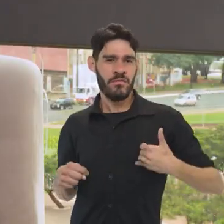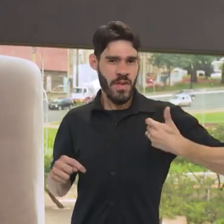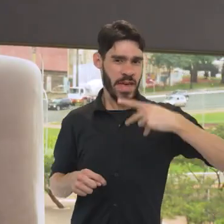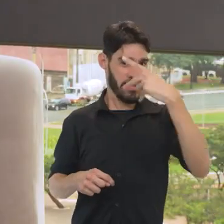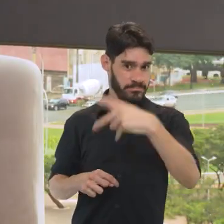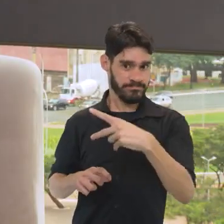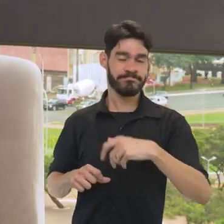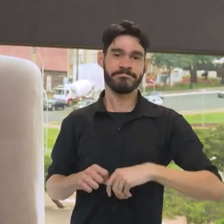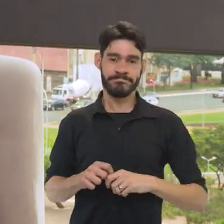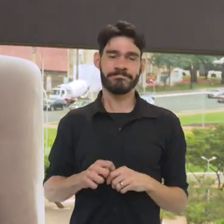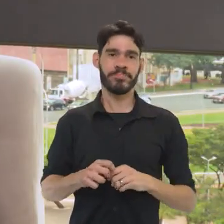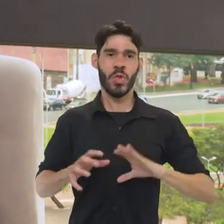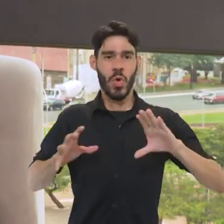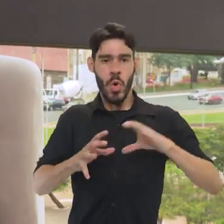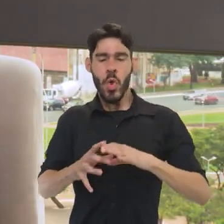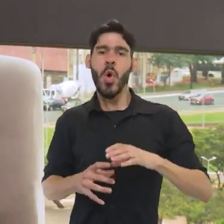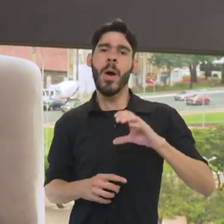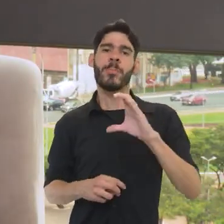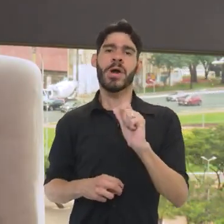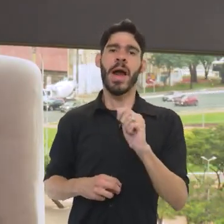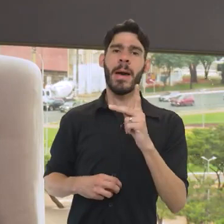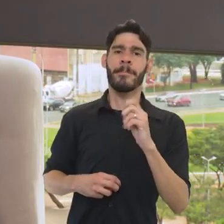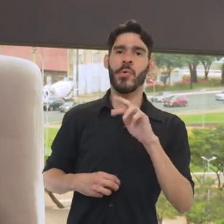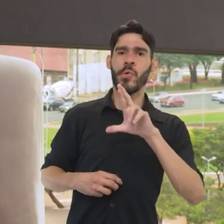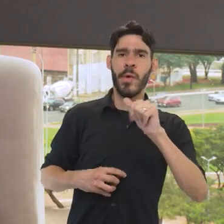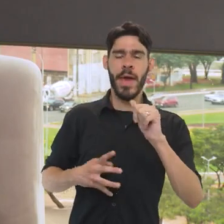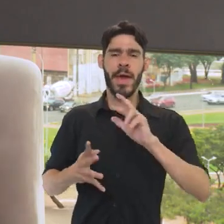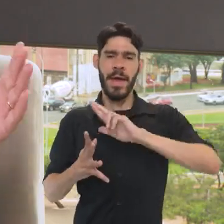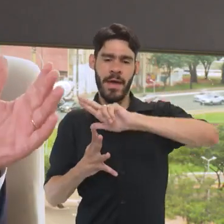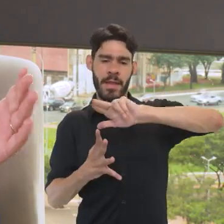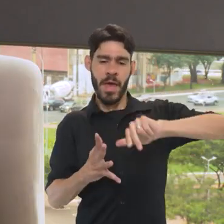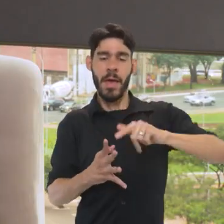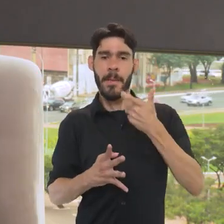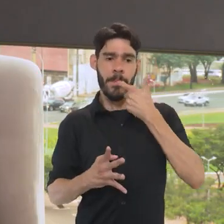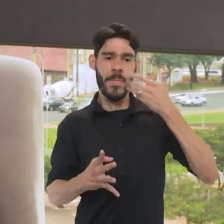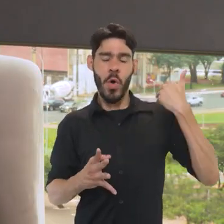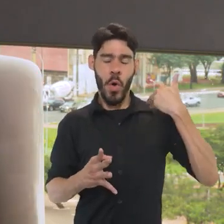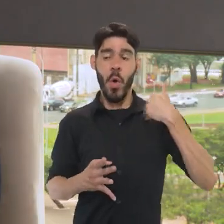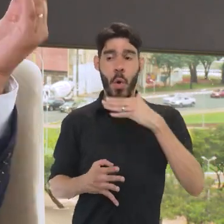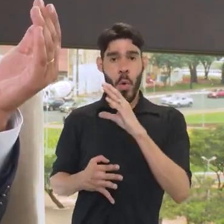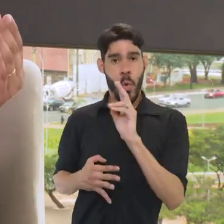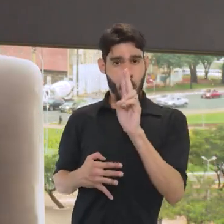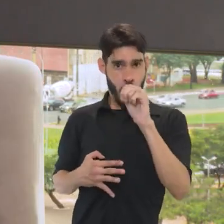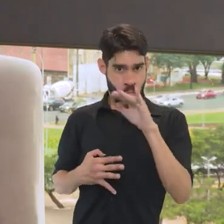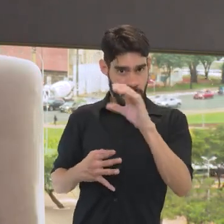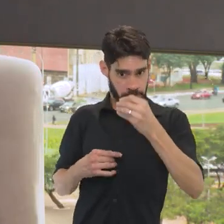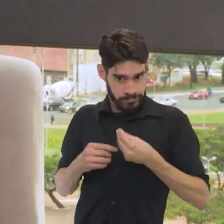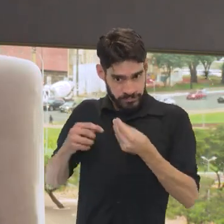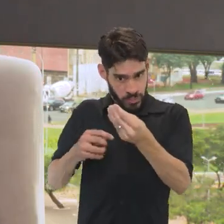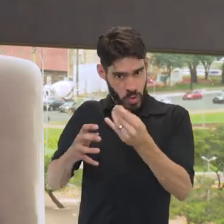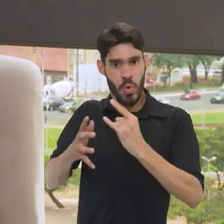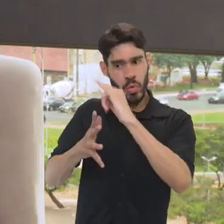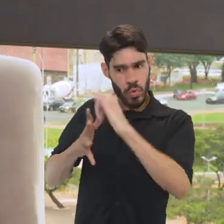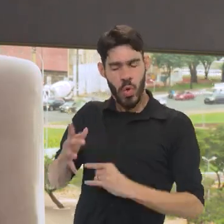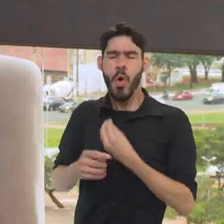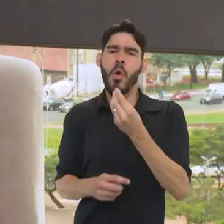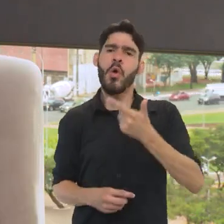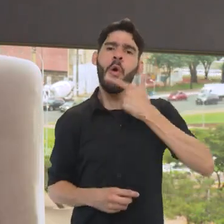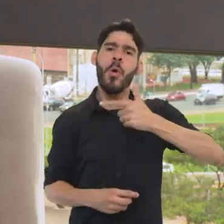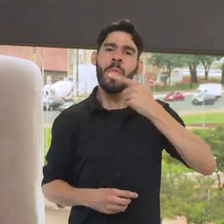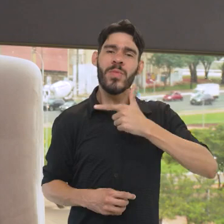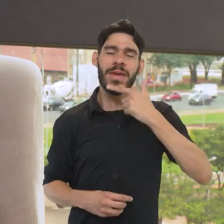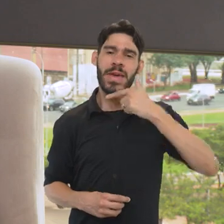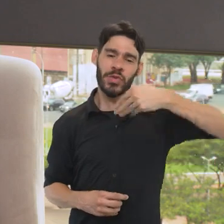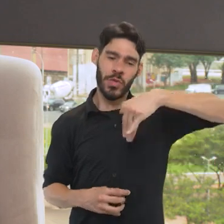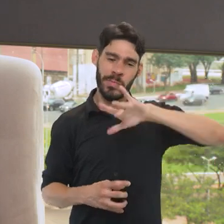ofício das baianas do Carajé, a roda de capoeira, entre outros. Recentemente, encaminhamos para a Unesco os modos de fazer o